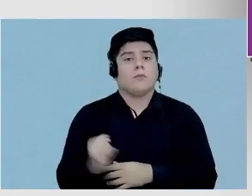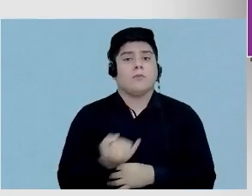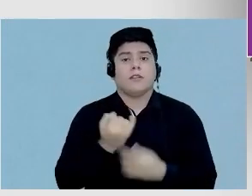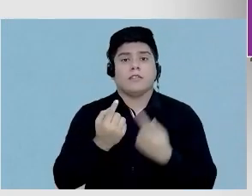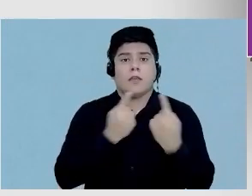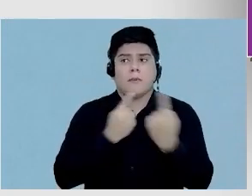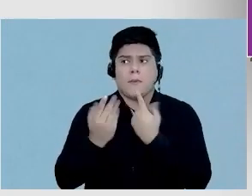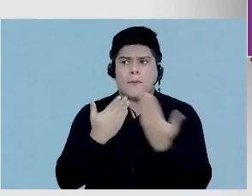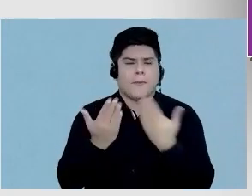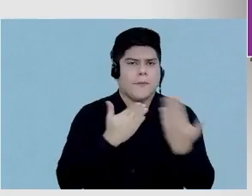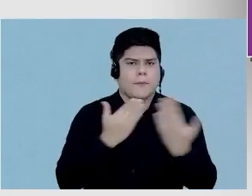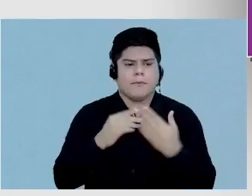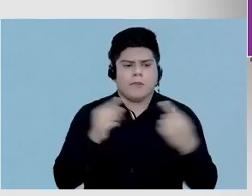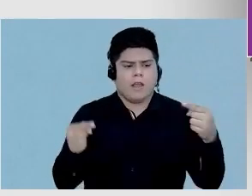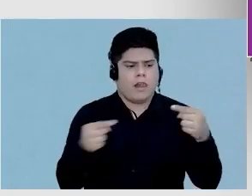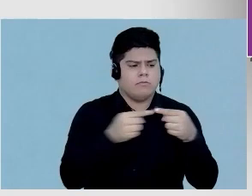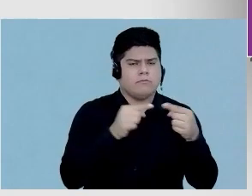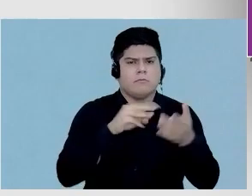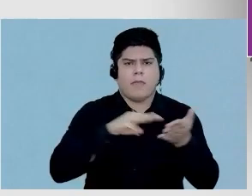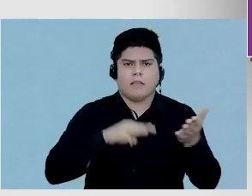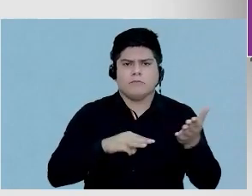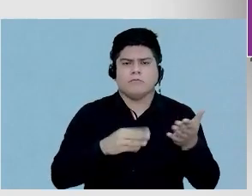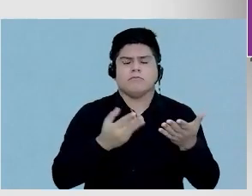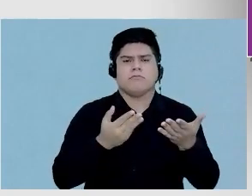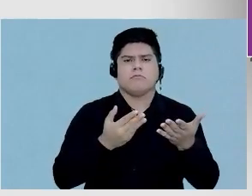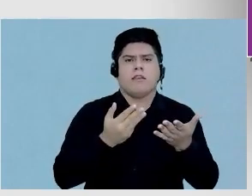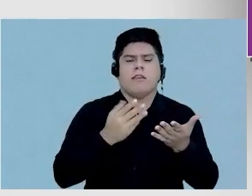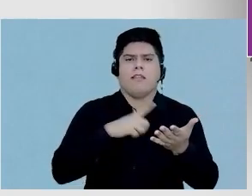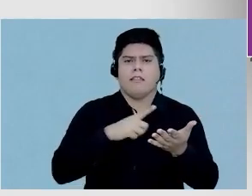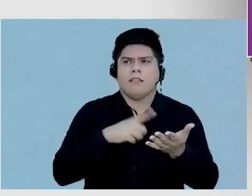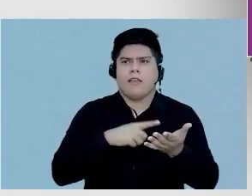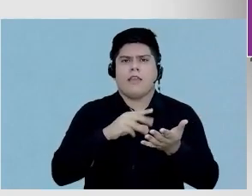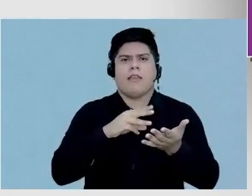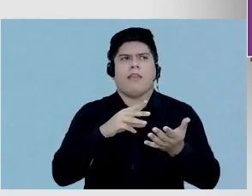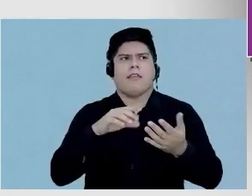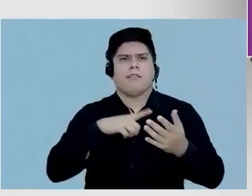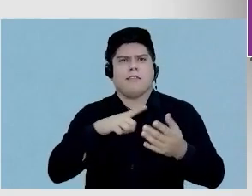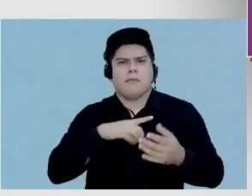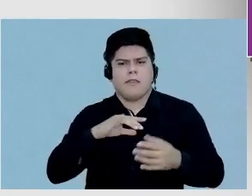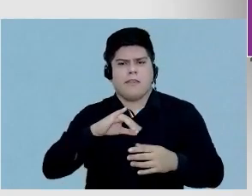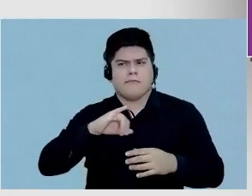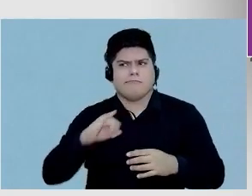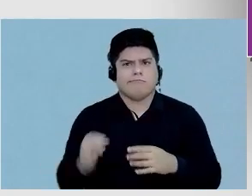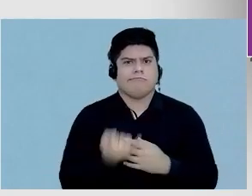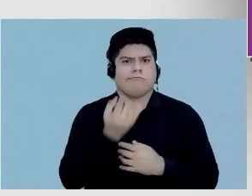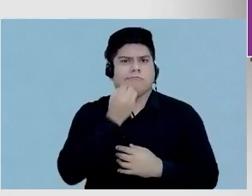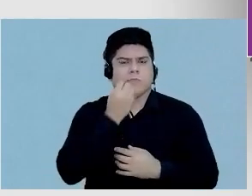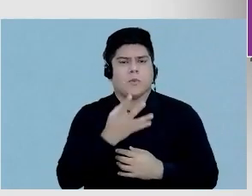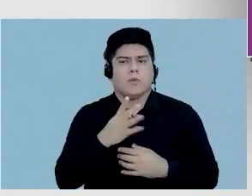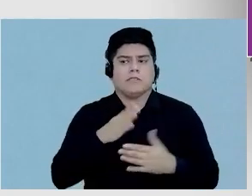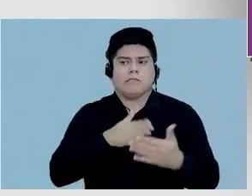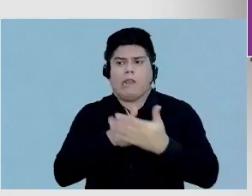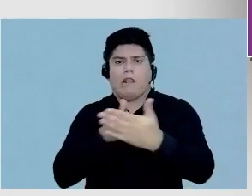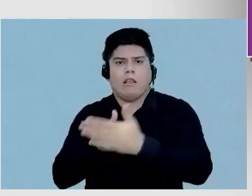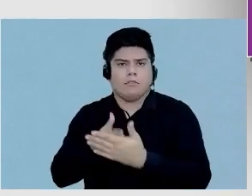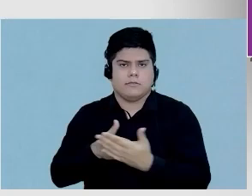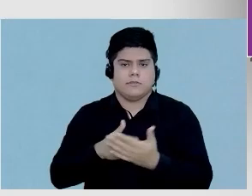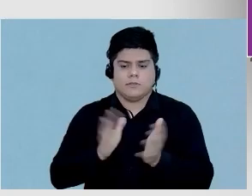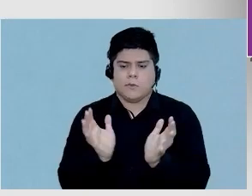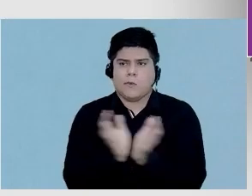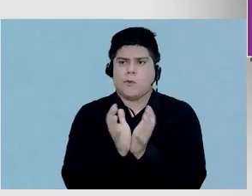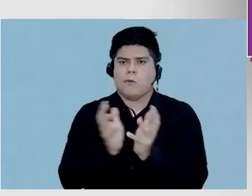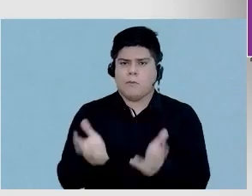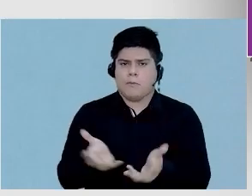amplamente a aplicabilidade do método, as suas vantagens e, eventualmente, suas limitações com esse grupo muito rico.